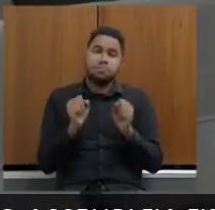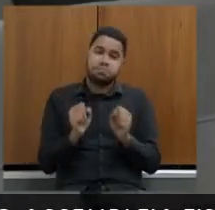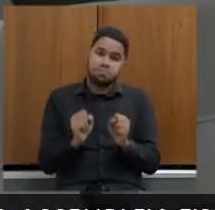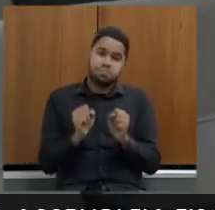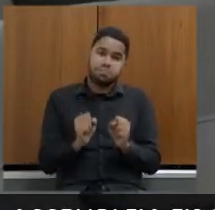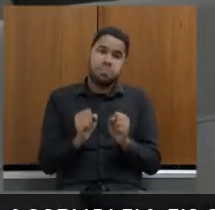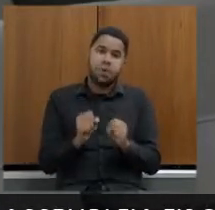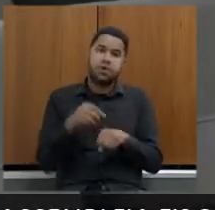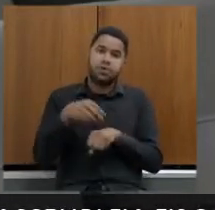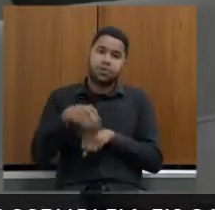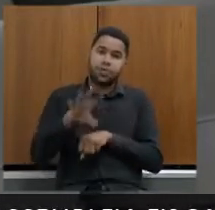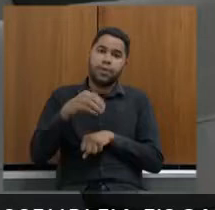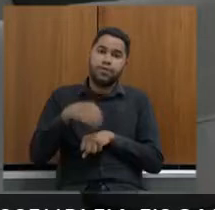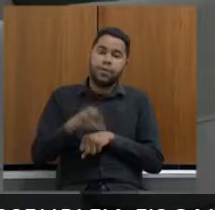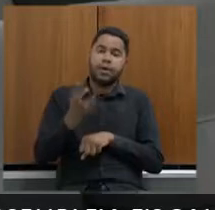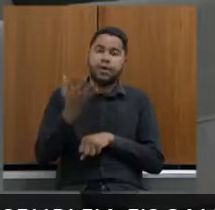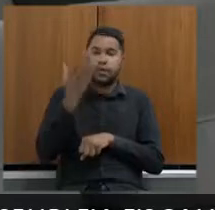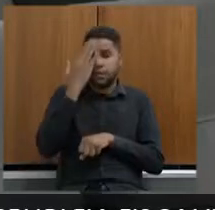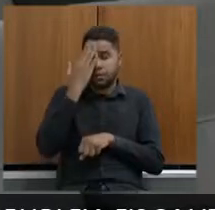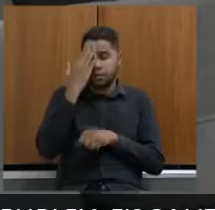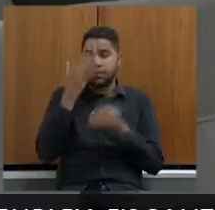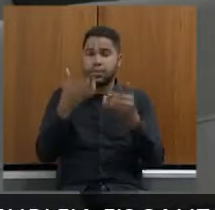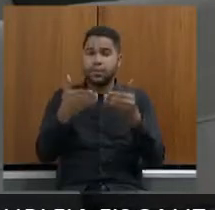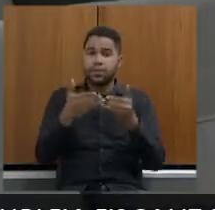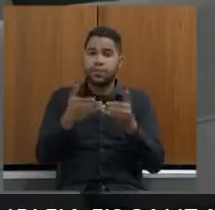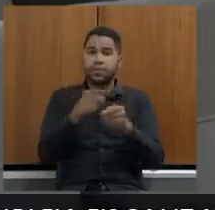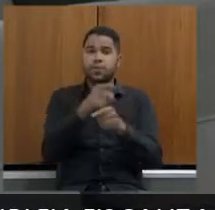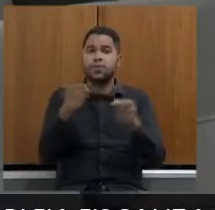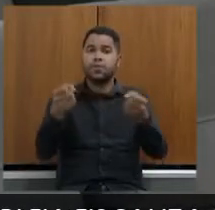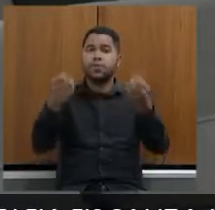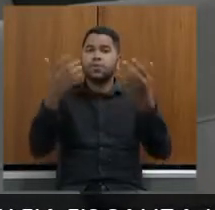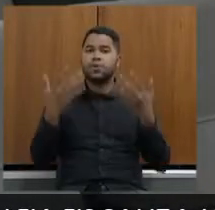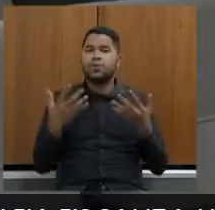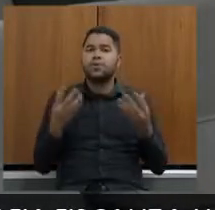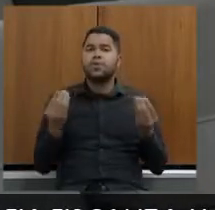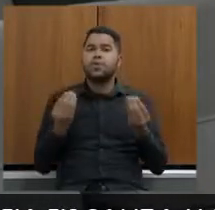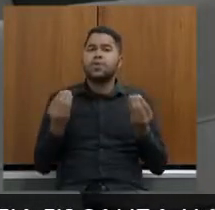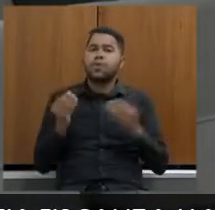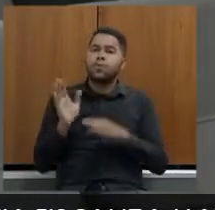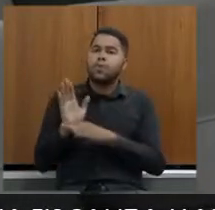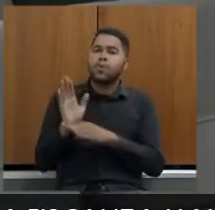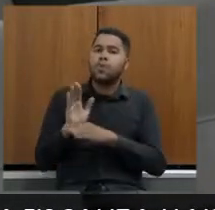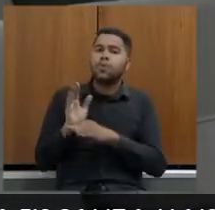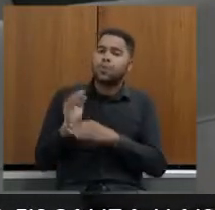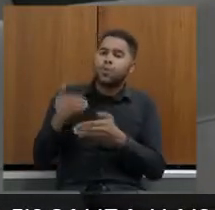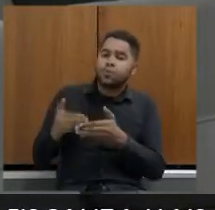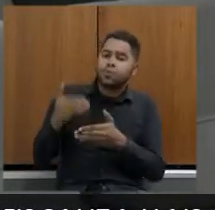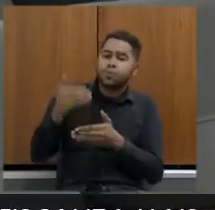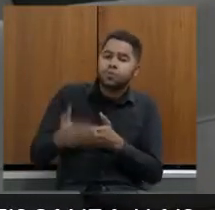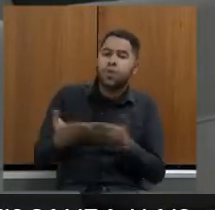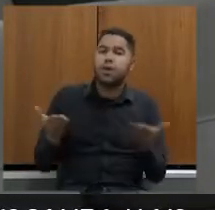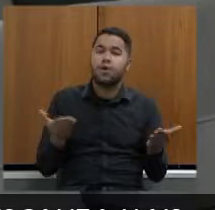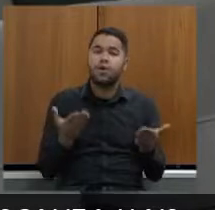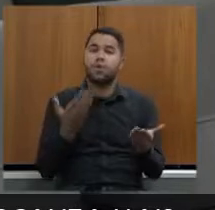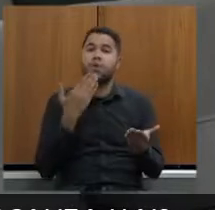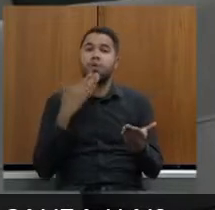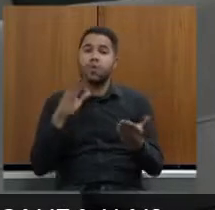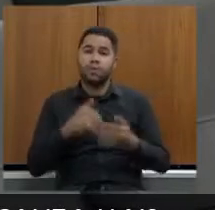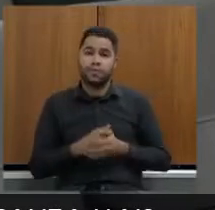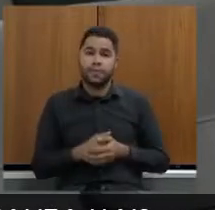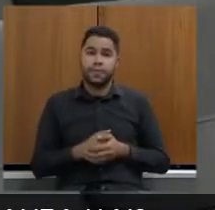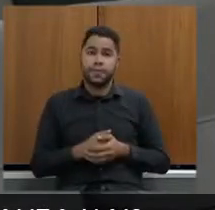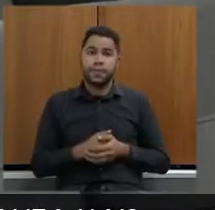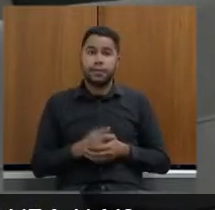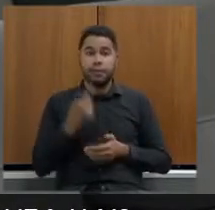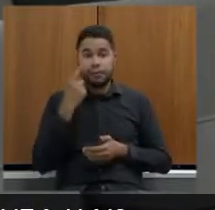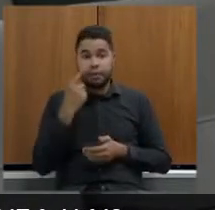transmitir isso mas eu queria secretário por gentileza que o senhor nos dissesse isso como que a gente pode colaborar qual que o próximo passo e se há uma